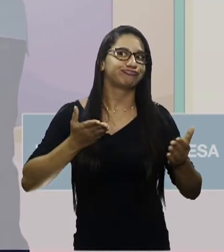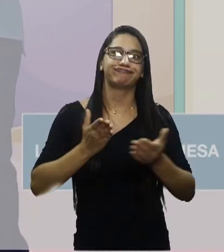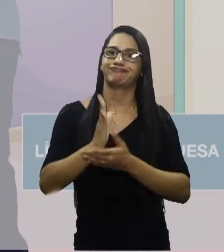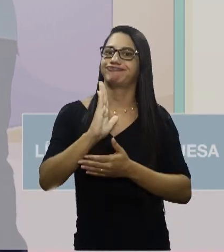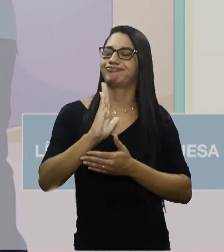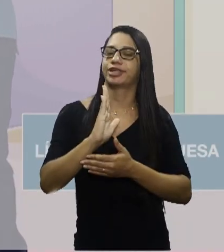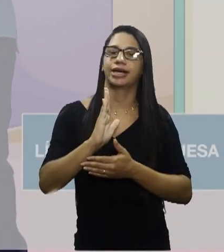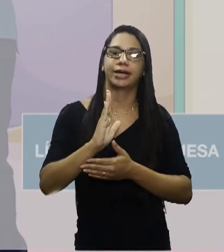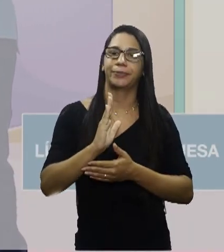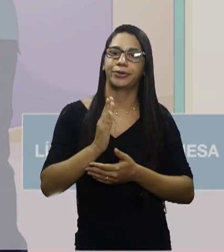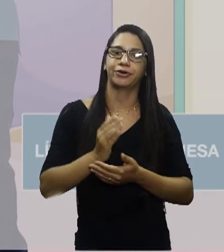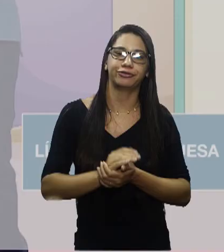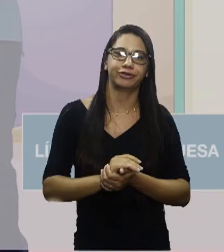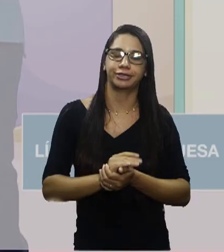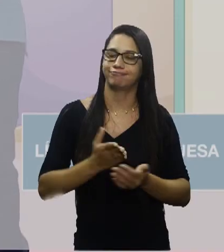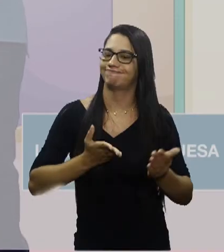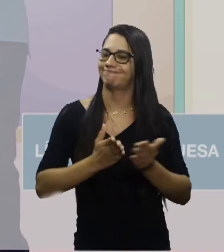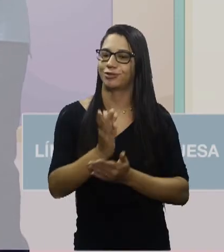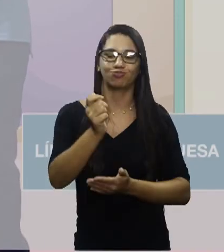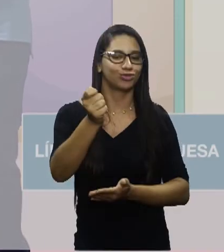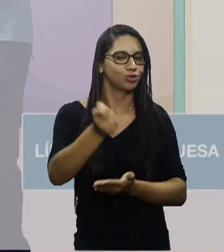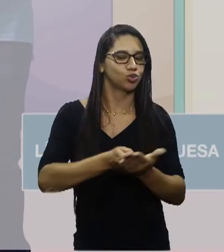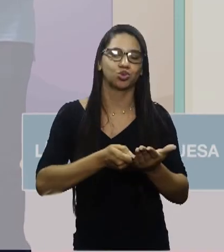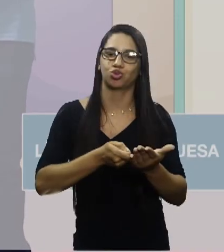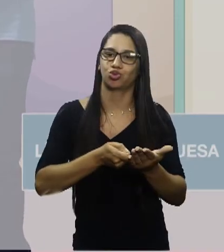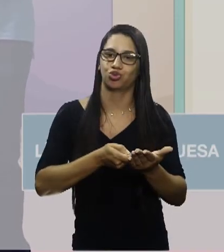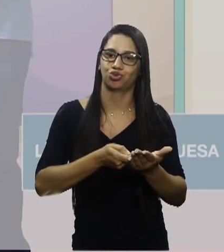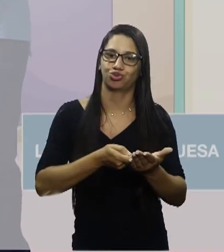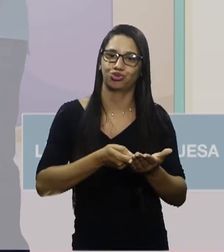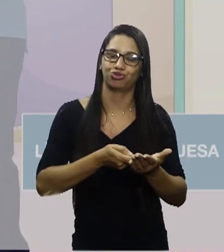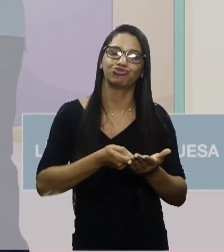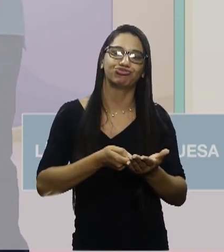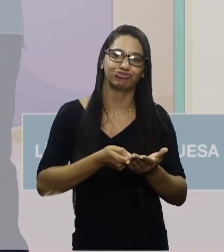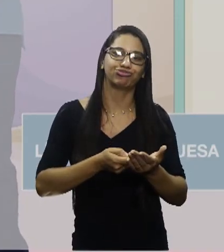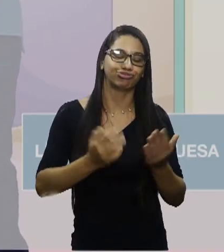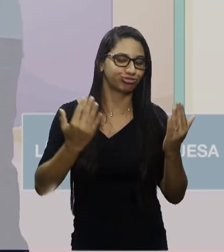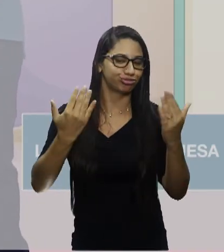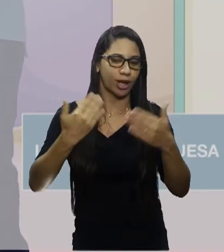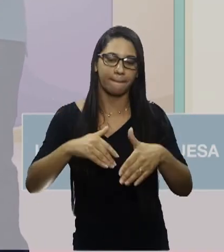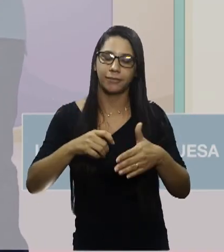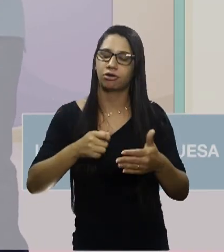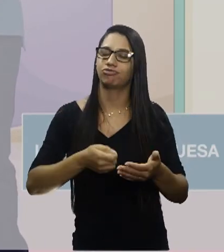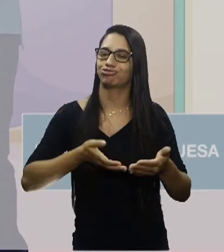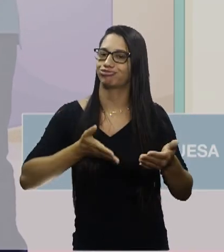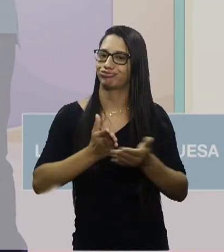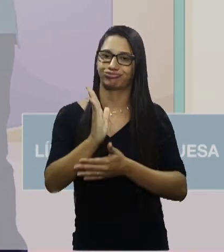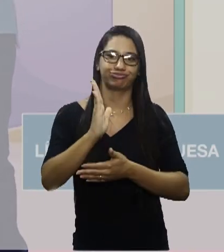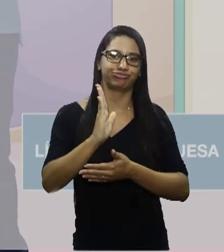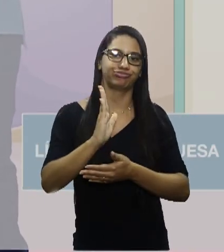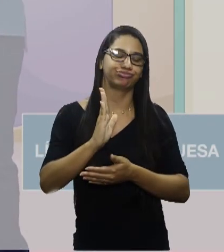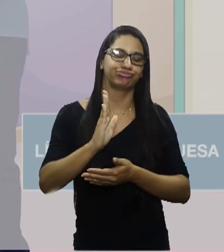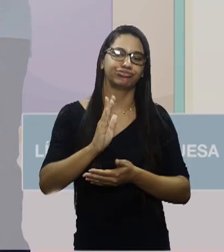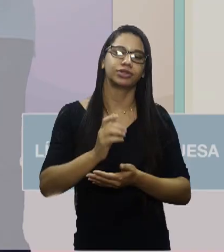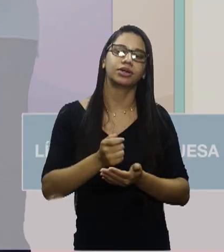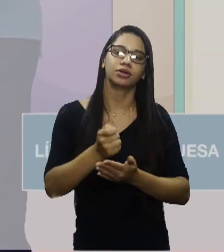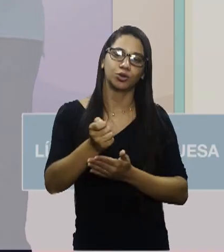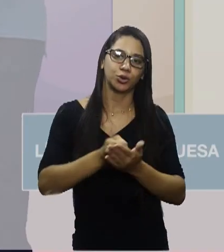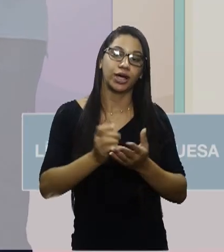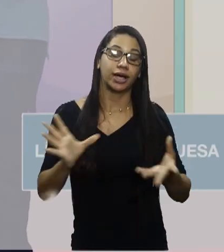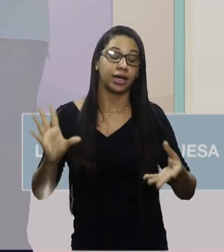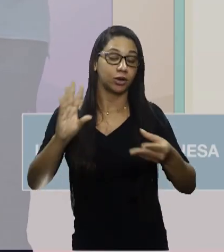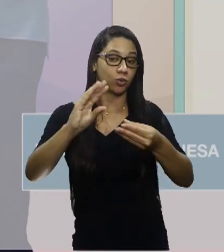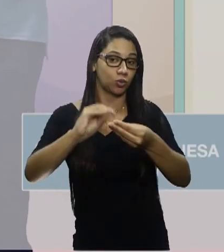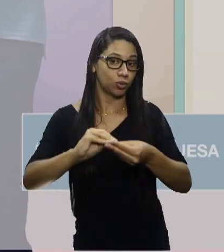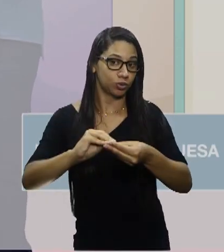por isso, não passou no concurso. Então, se ela foi reprovada no teste, não passou no concurso, então, não passar no concurso é a conclusão